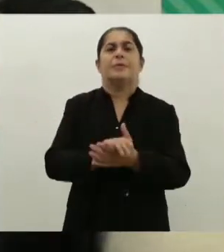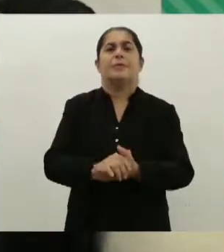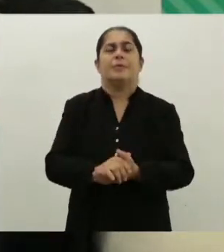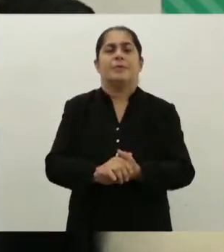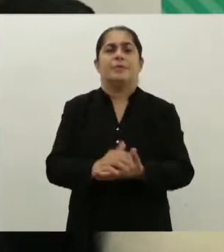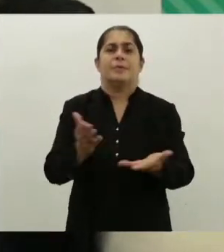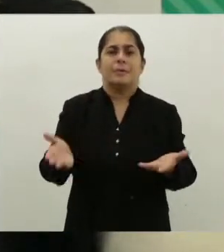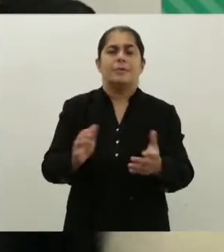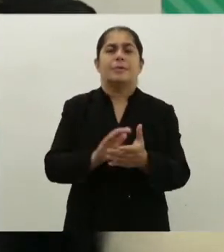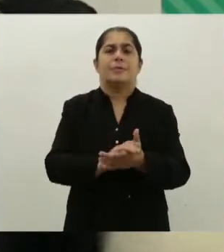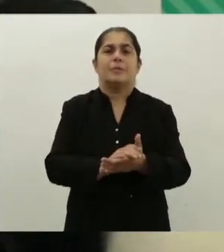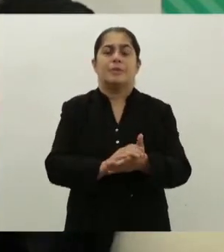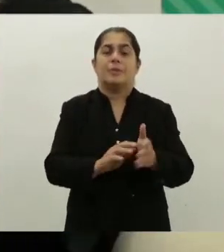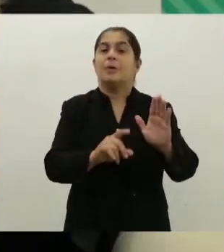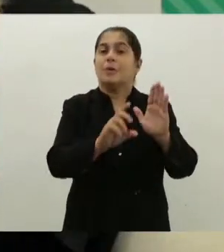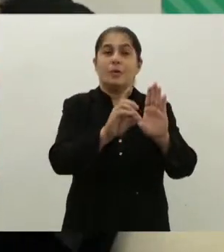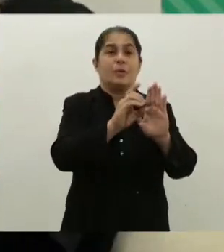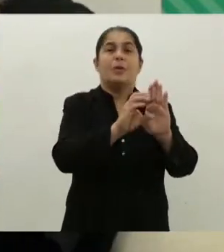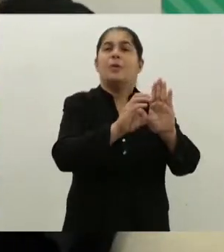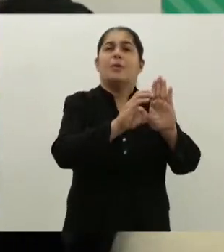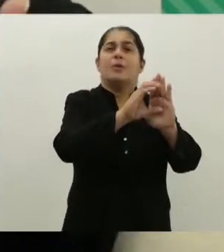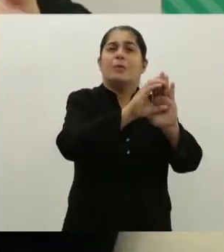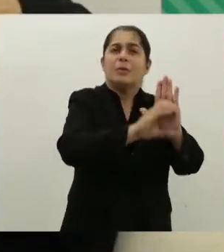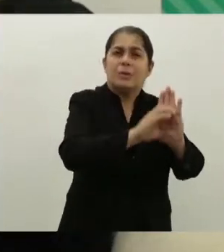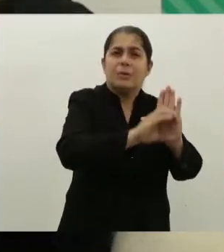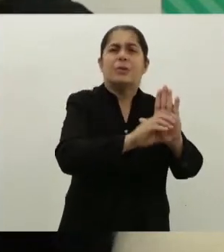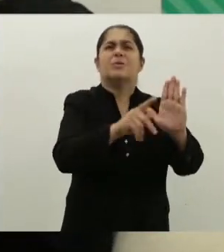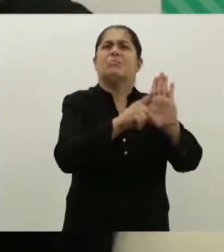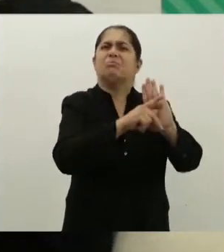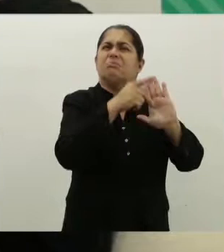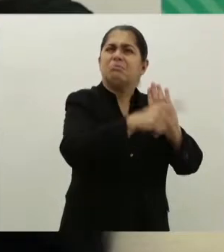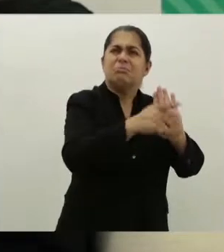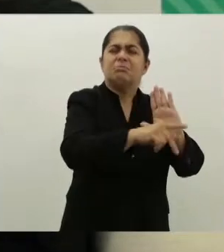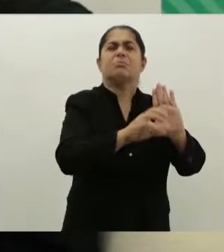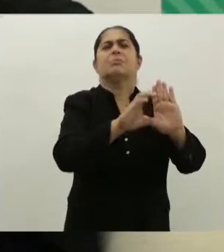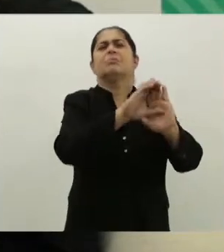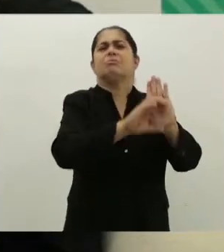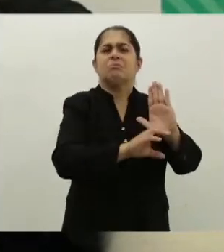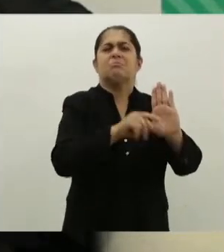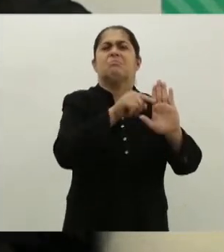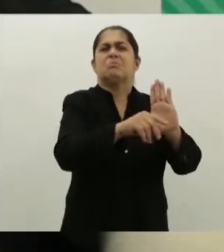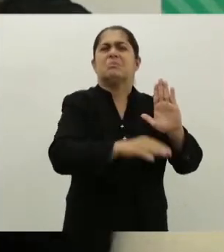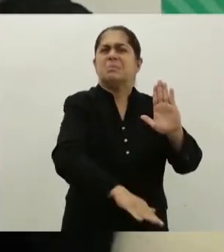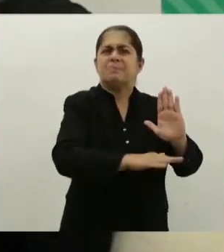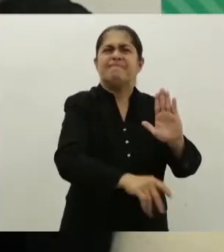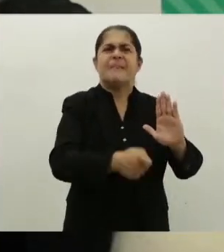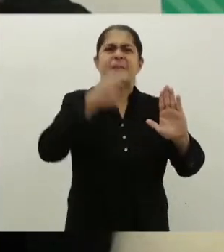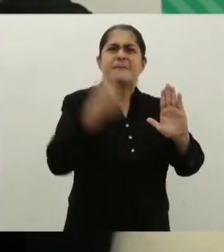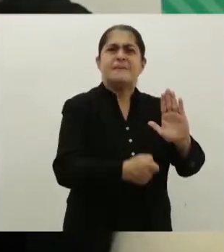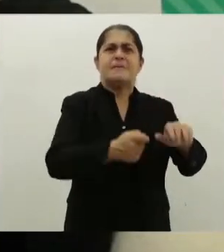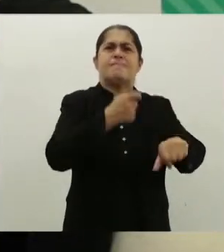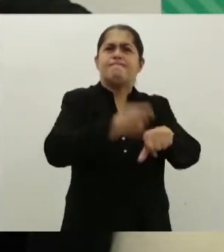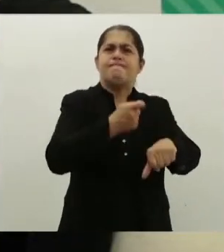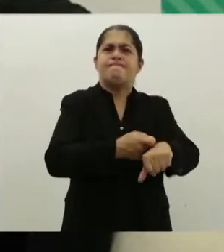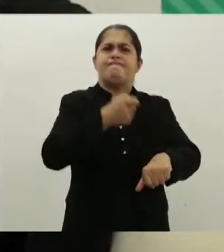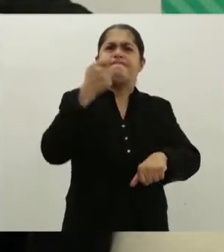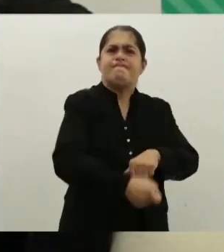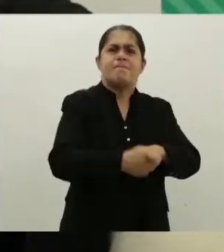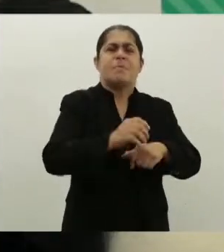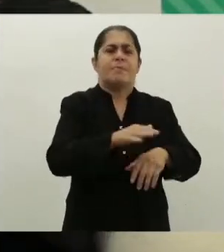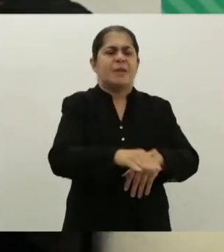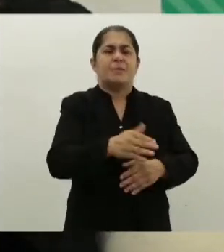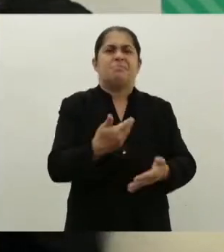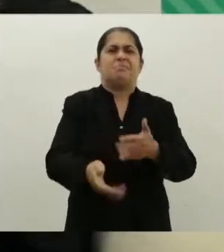diferentes, porque o Código de Menores era muito excludente, numa época muito autoritário. Era um código que